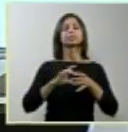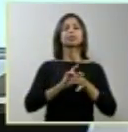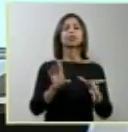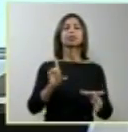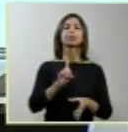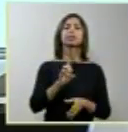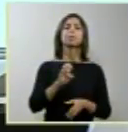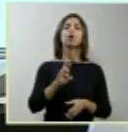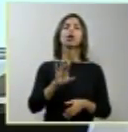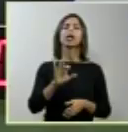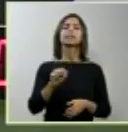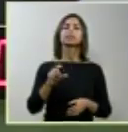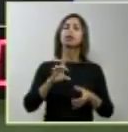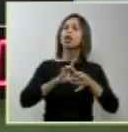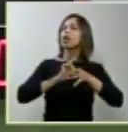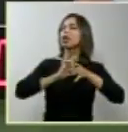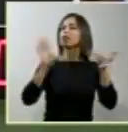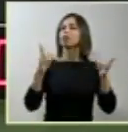Muito obrigado.